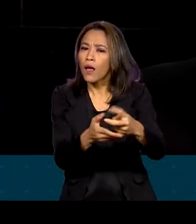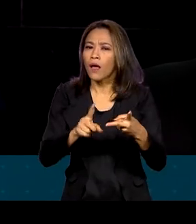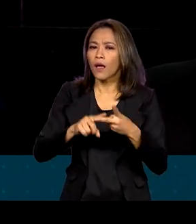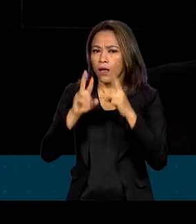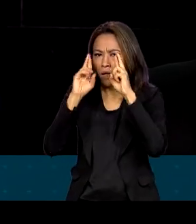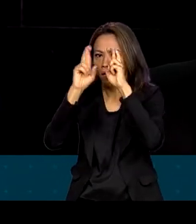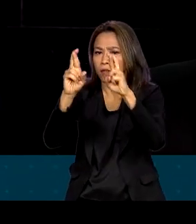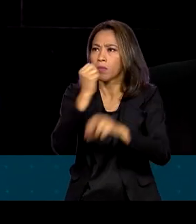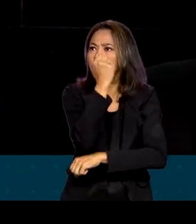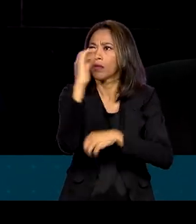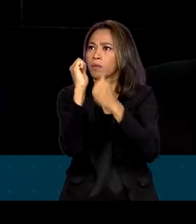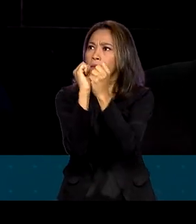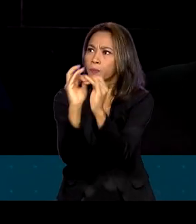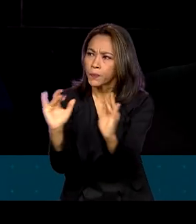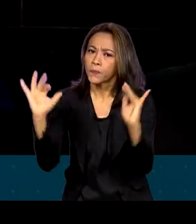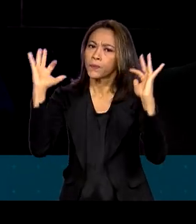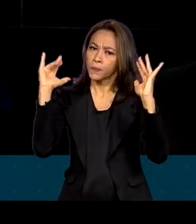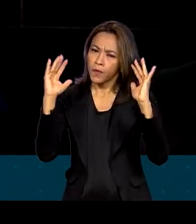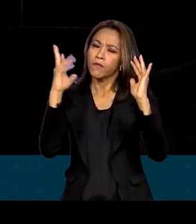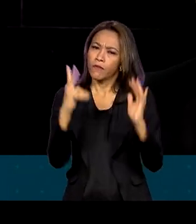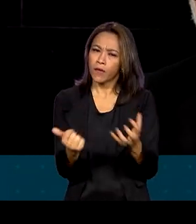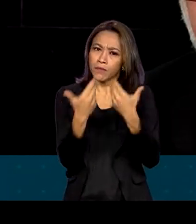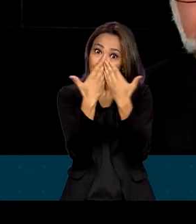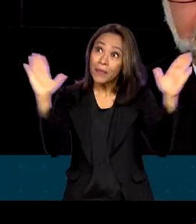ambiente, nós vamos abrir o mercado com certeza para muito mais plantas.